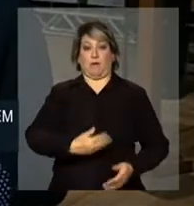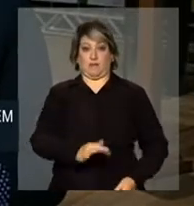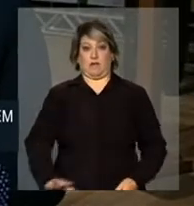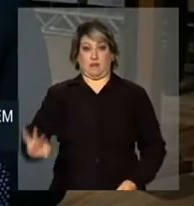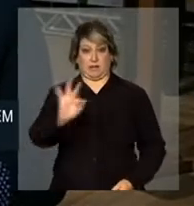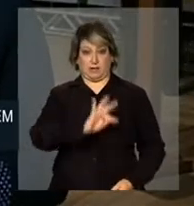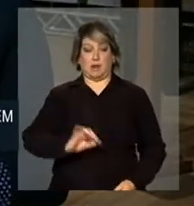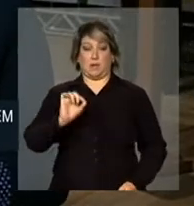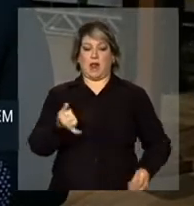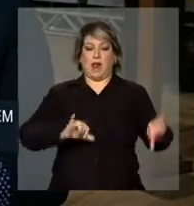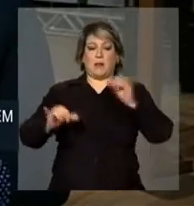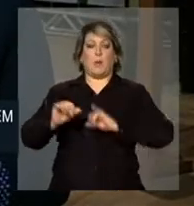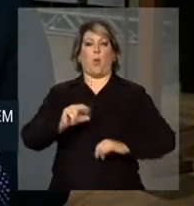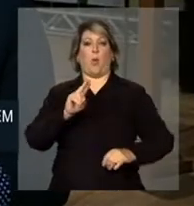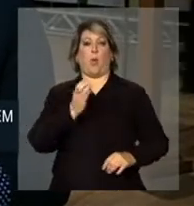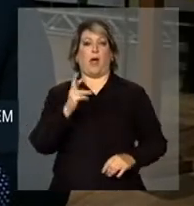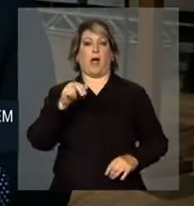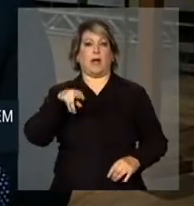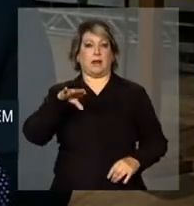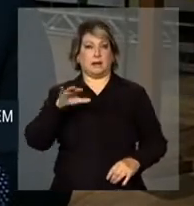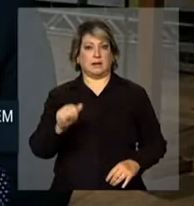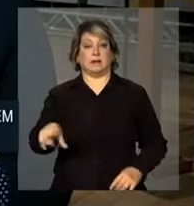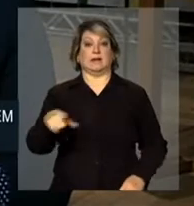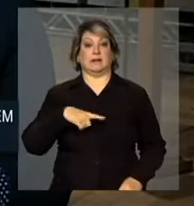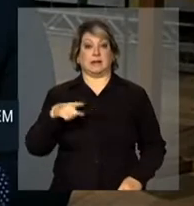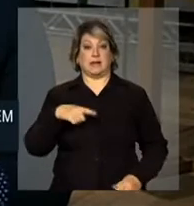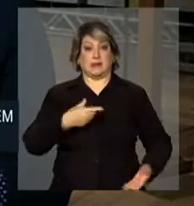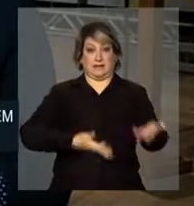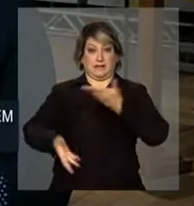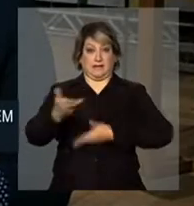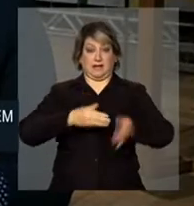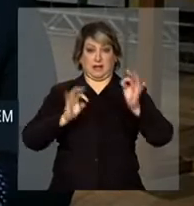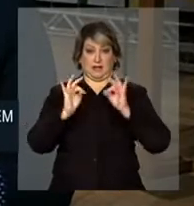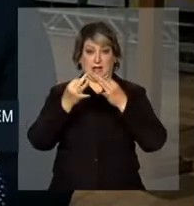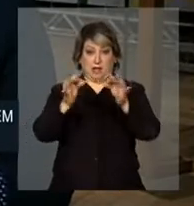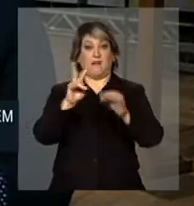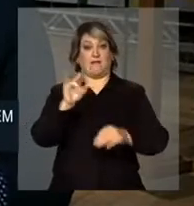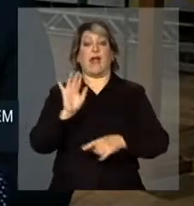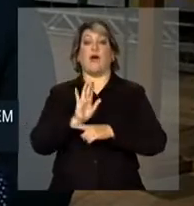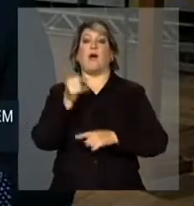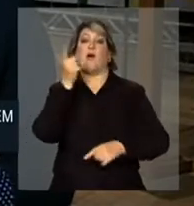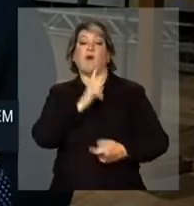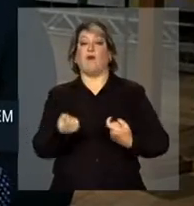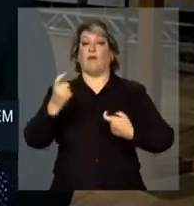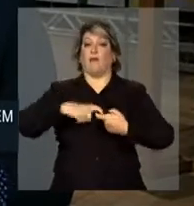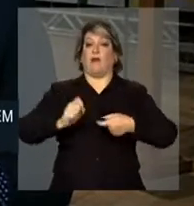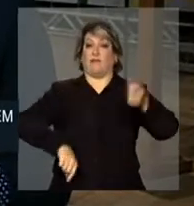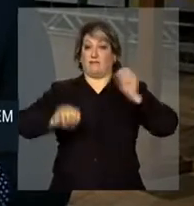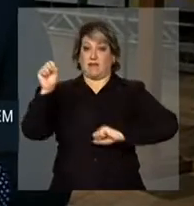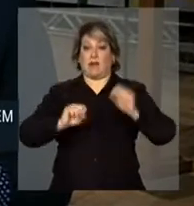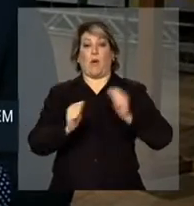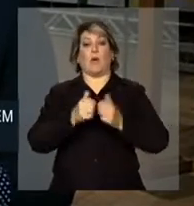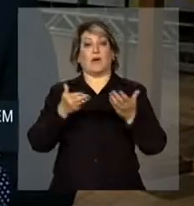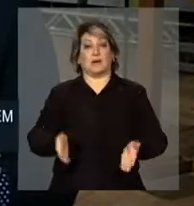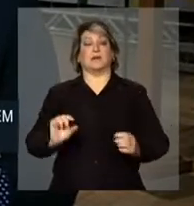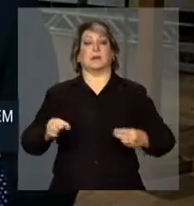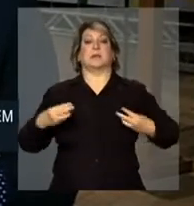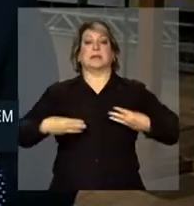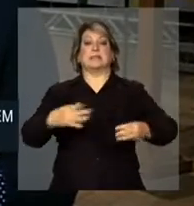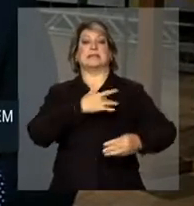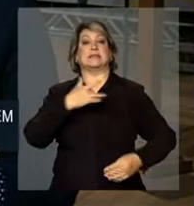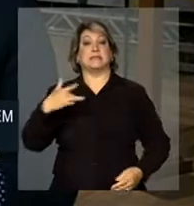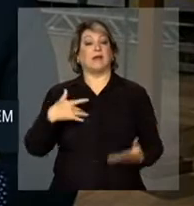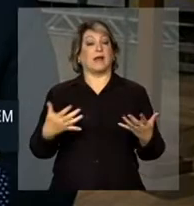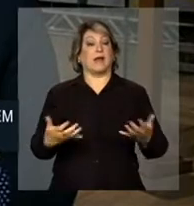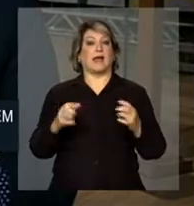ucraniano e a transferência de tecnologia vai permitir a retomada da produção. Com isso, o Ministério da Saúde